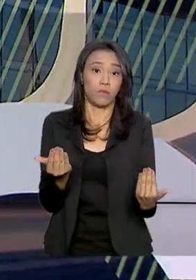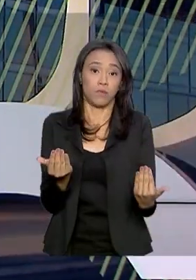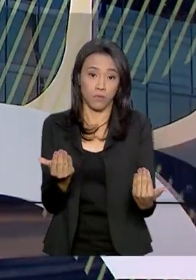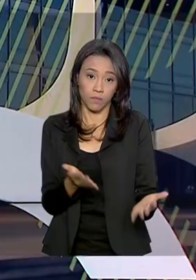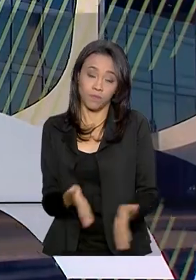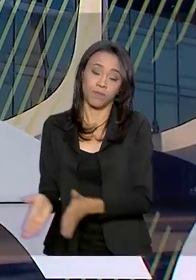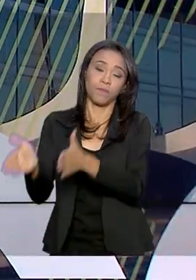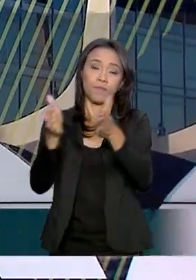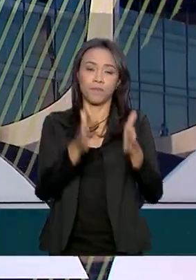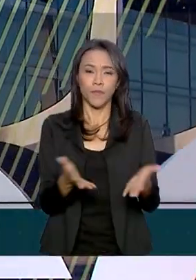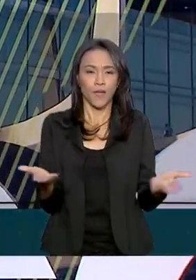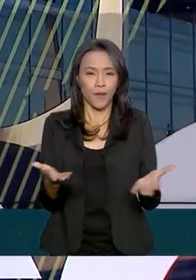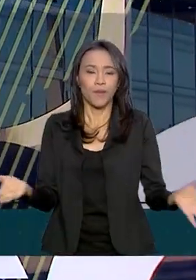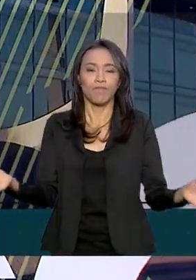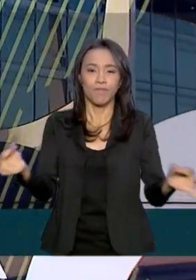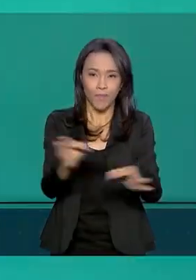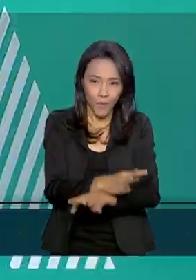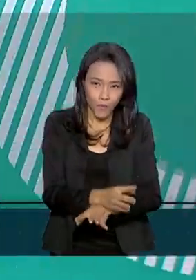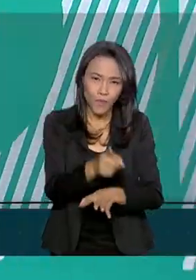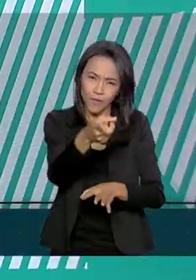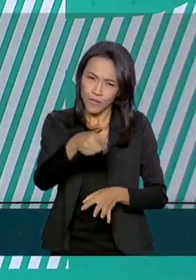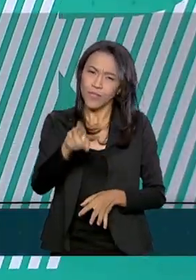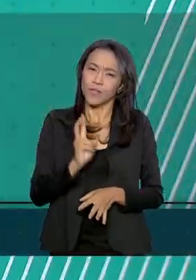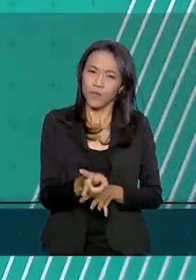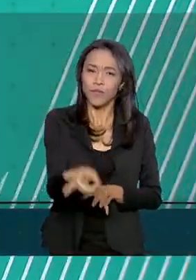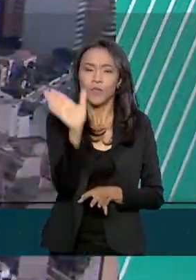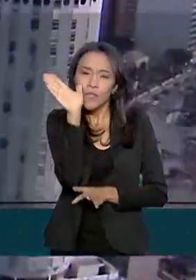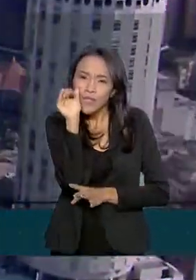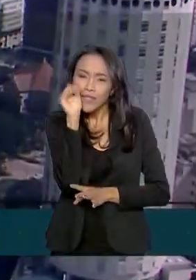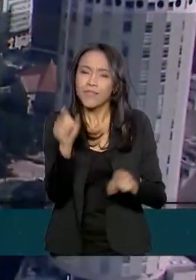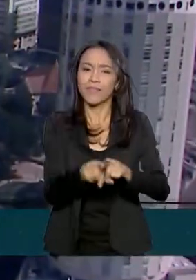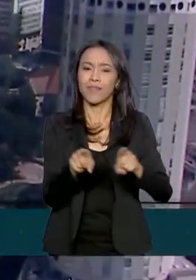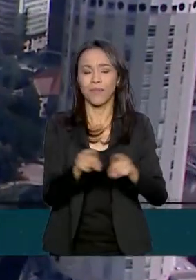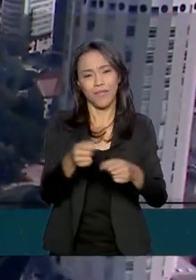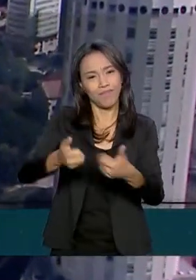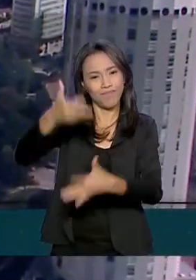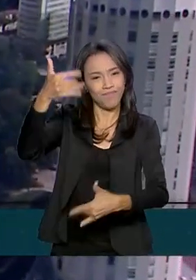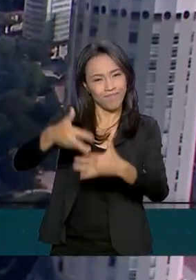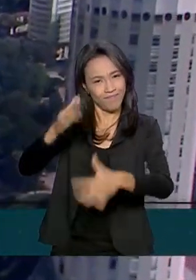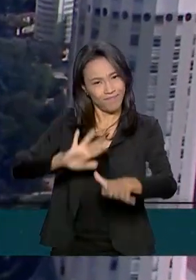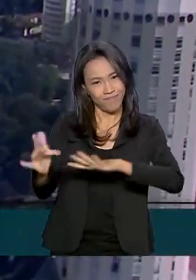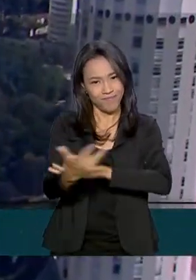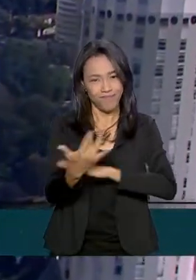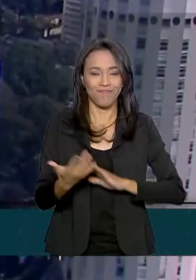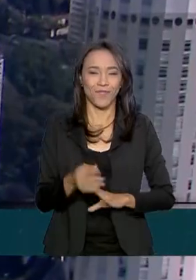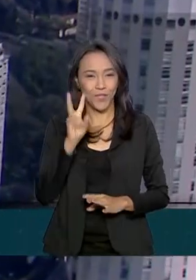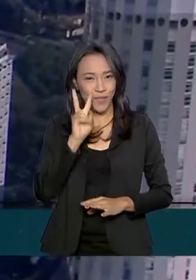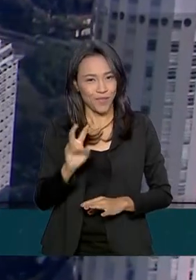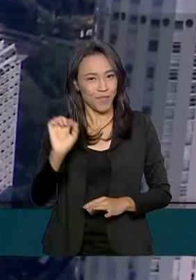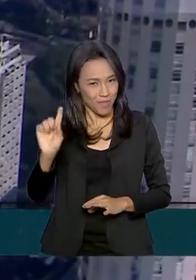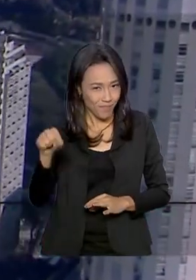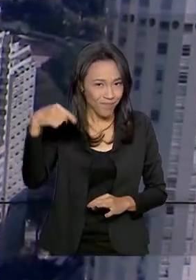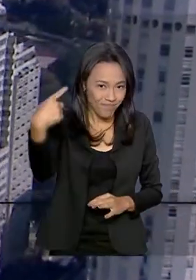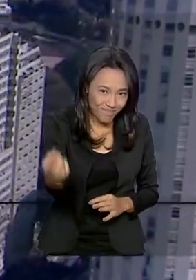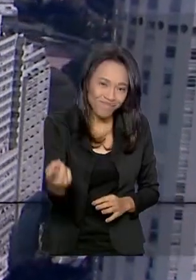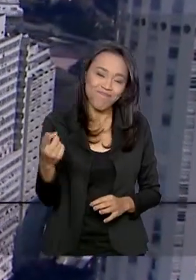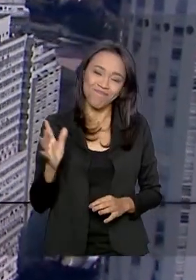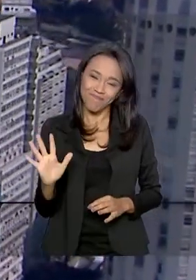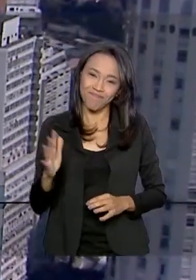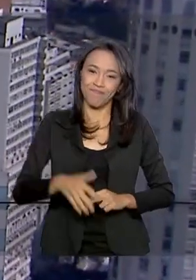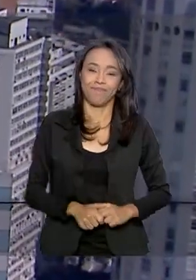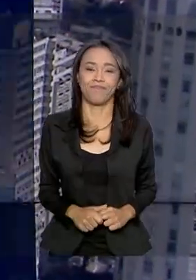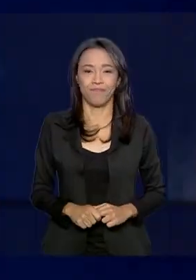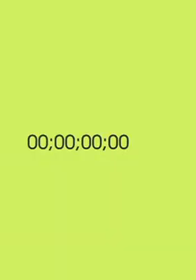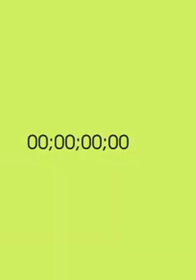E o governo agora fica por aqui. Continue nos acompanhando também pelas redes sociais. Nos vemos na próxima edição. Até lá!